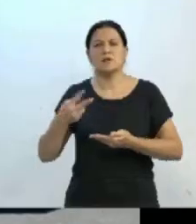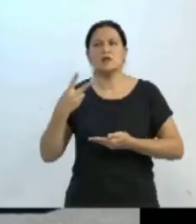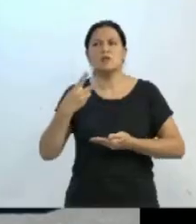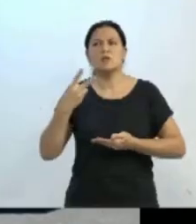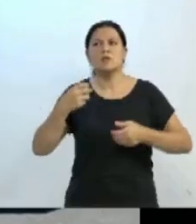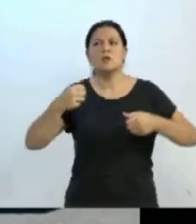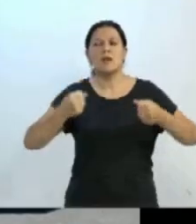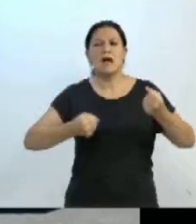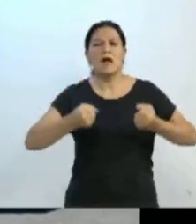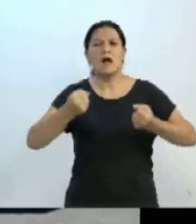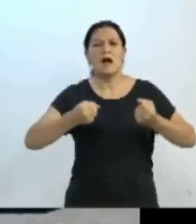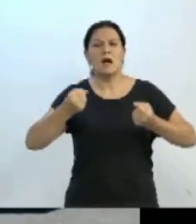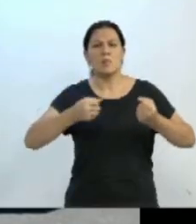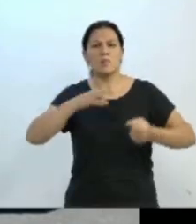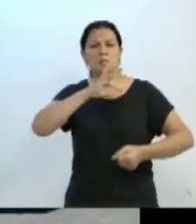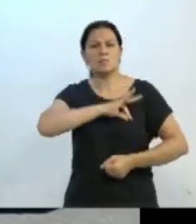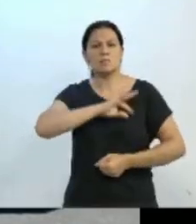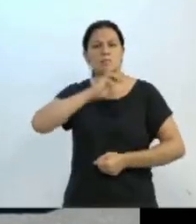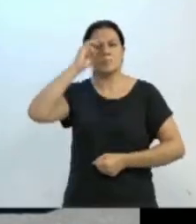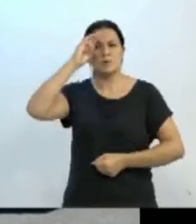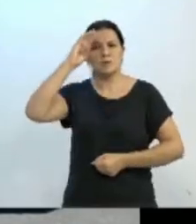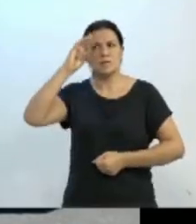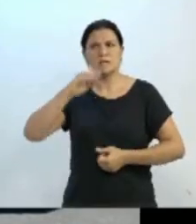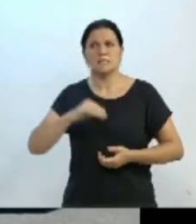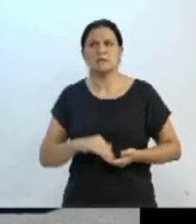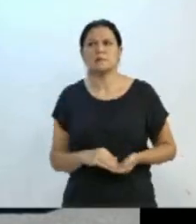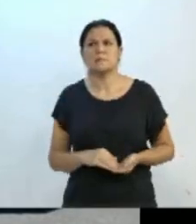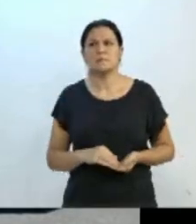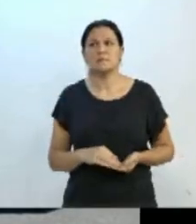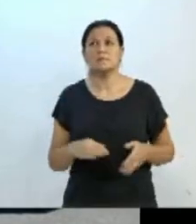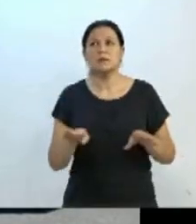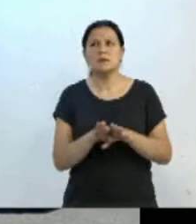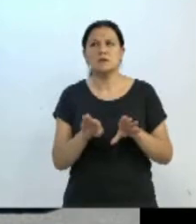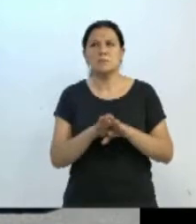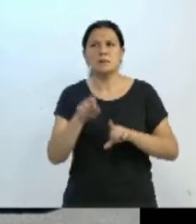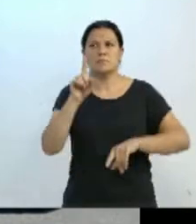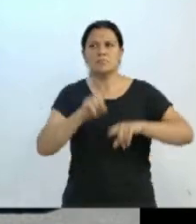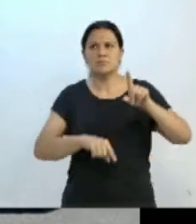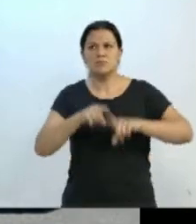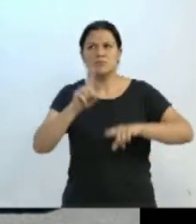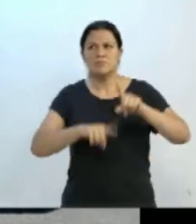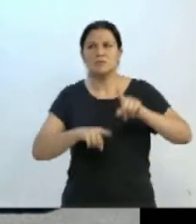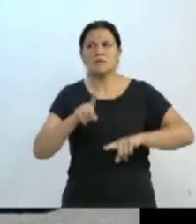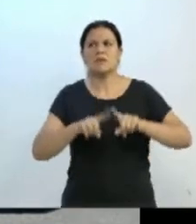e mais material de segurança pessoal.